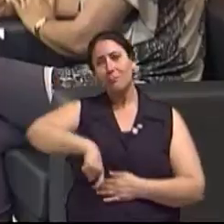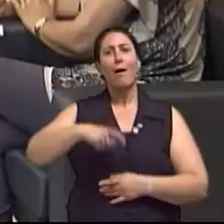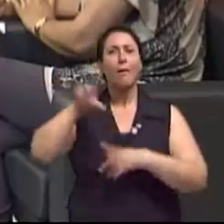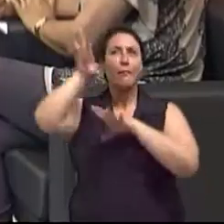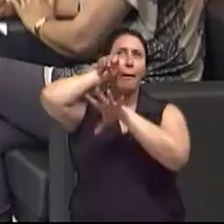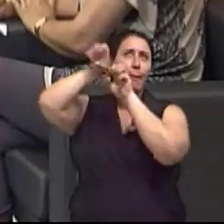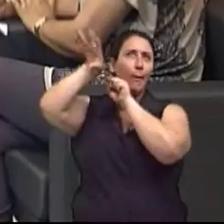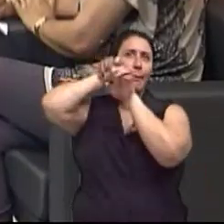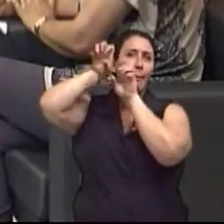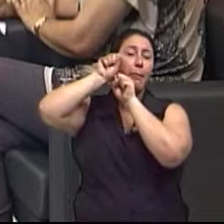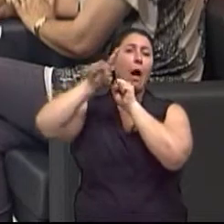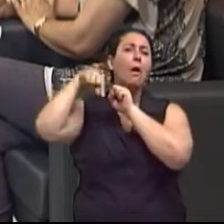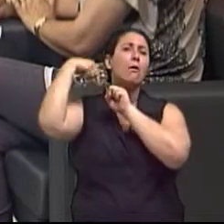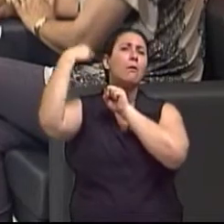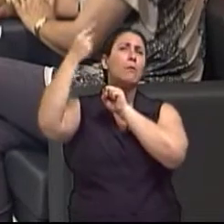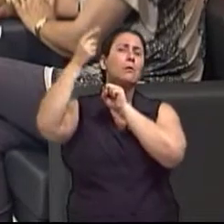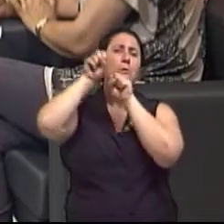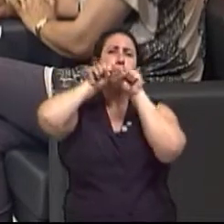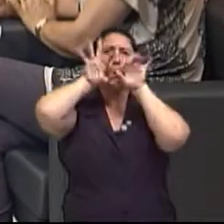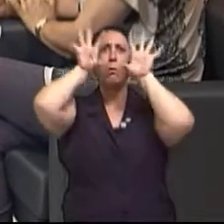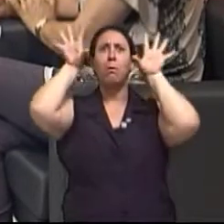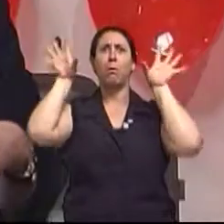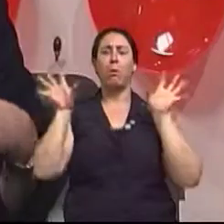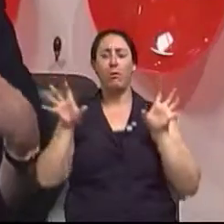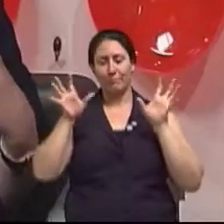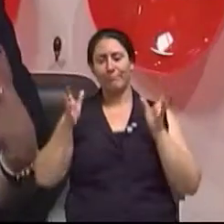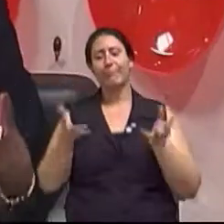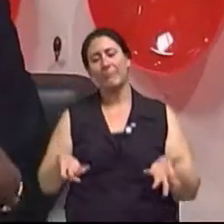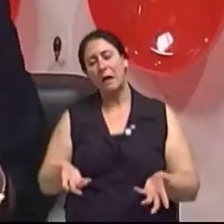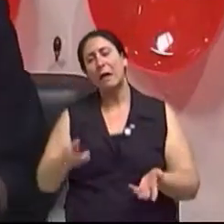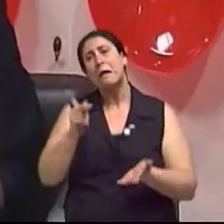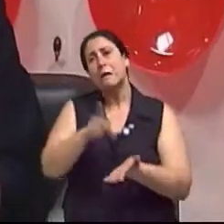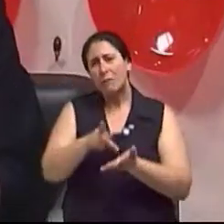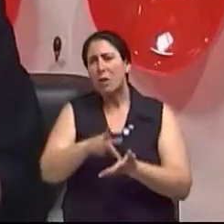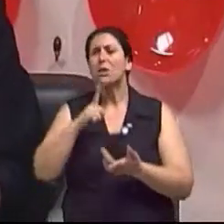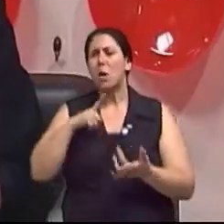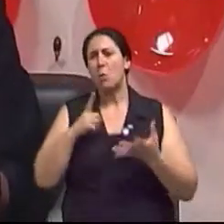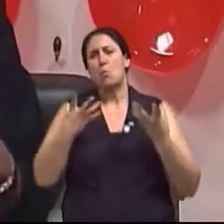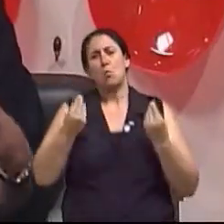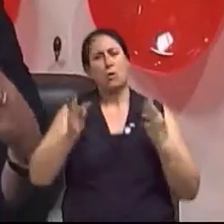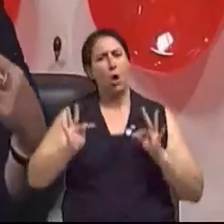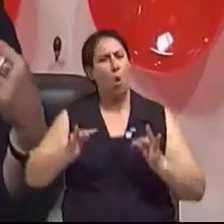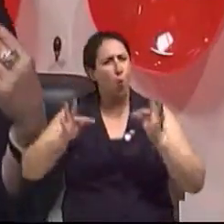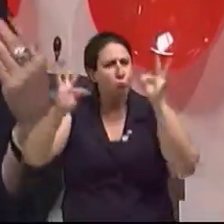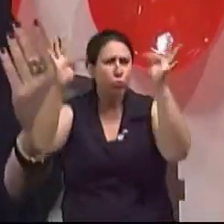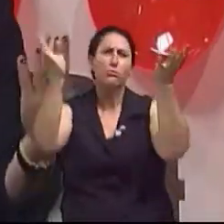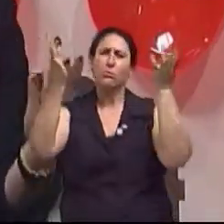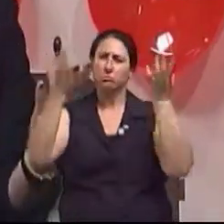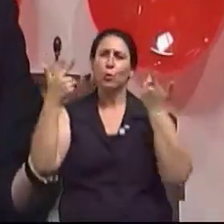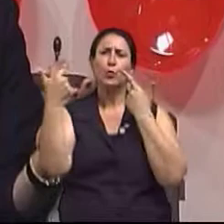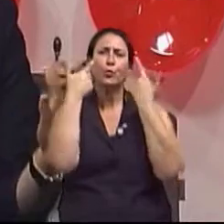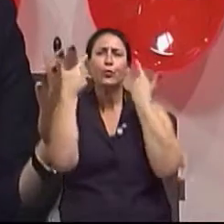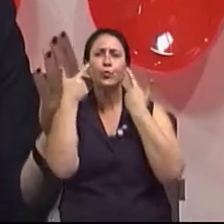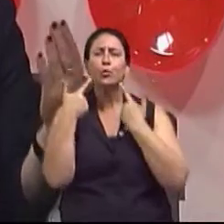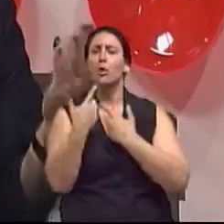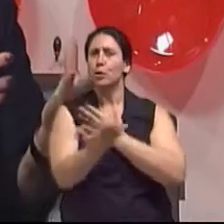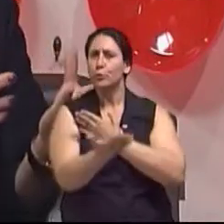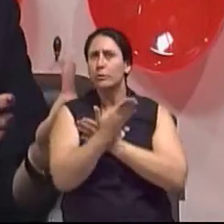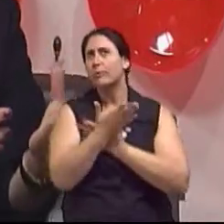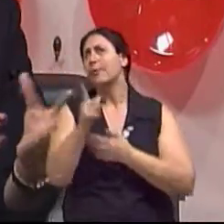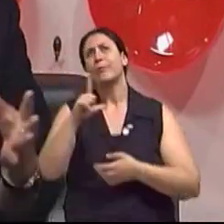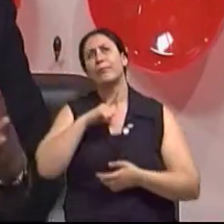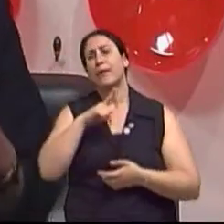nesses casos. Muitas técnicas hoje em dia, a tecnologia tem também auxiliado muito e vão desde